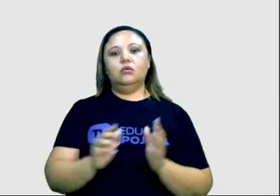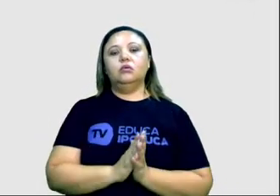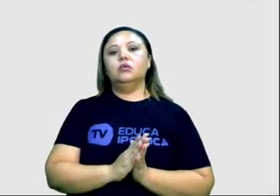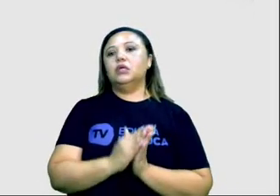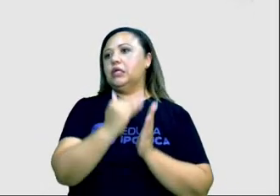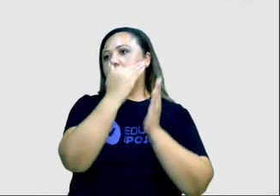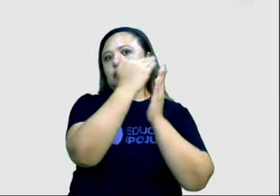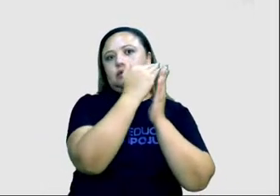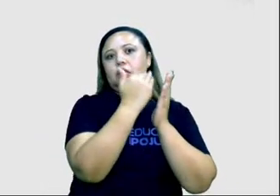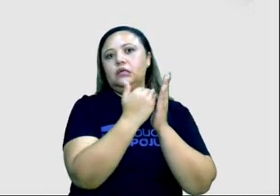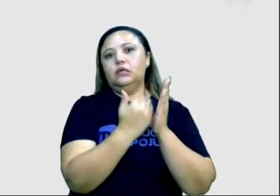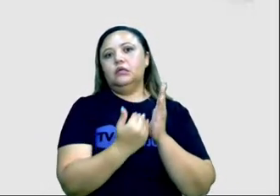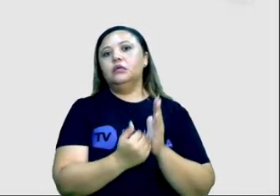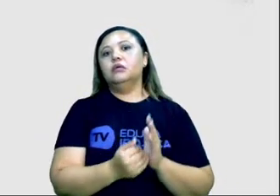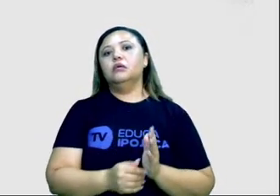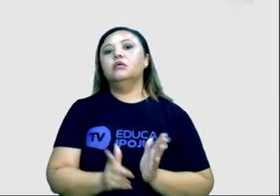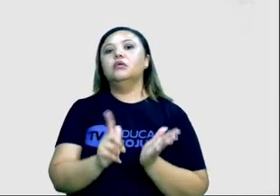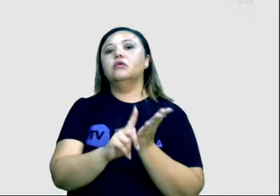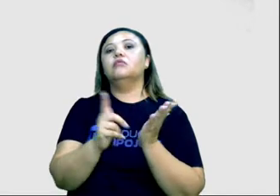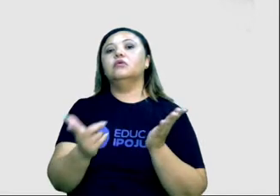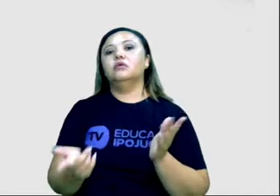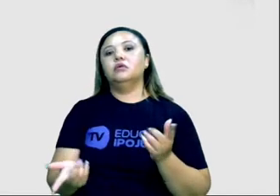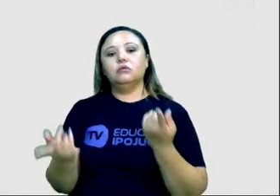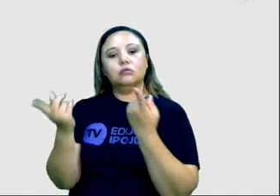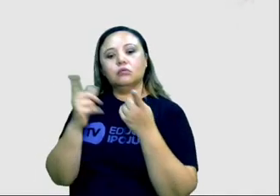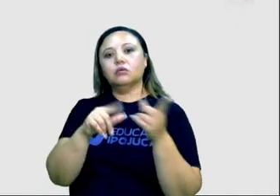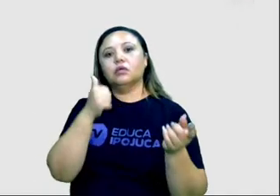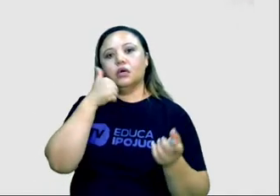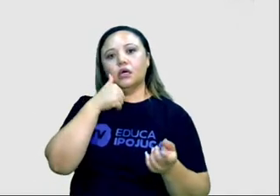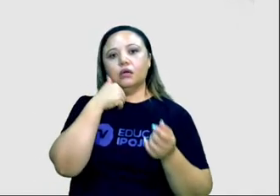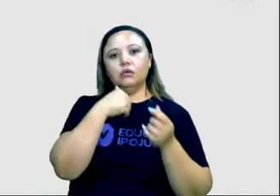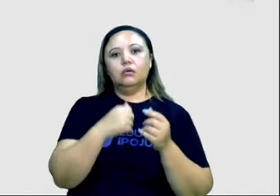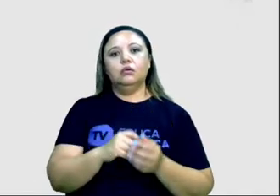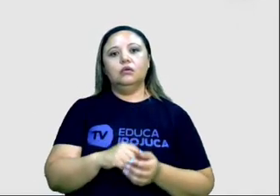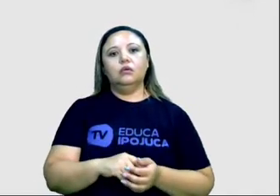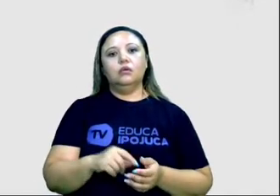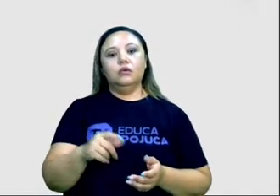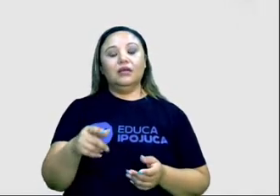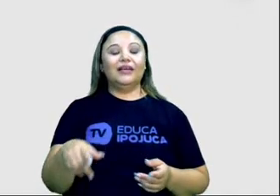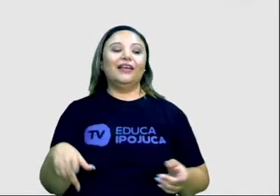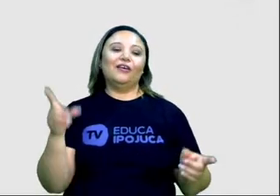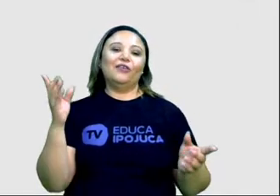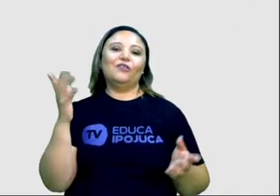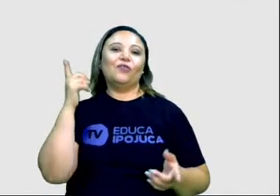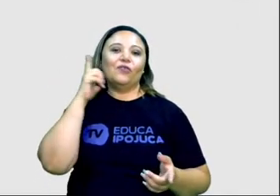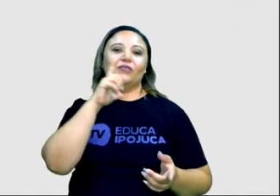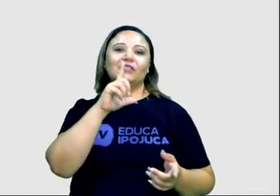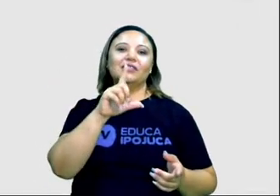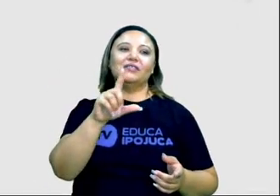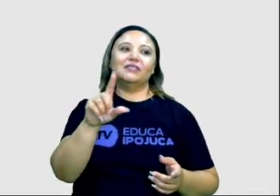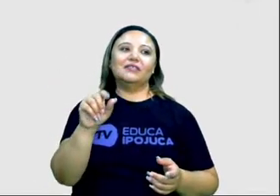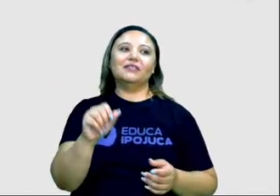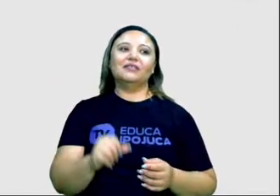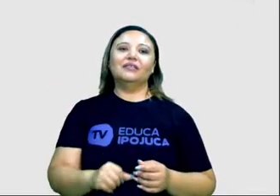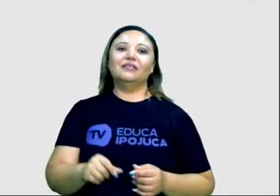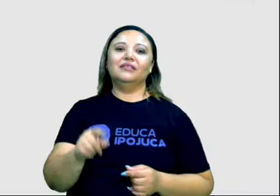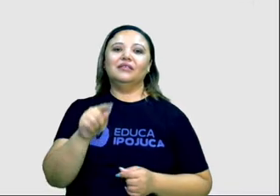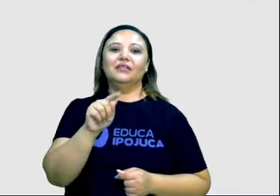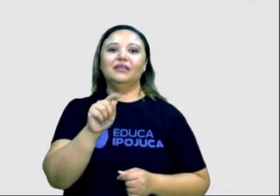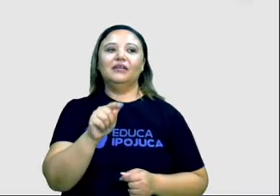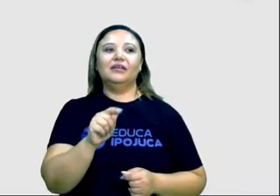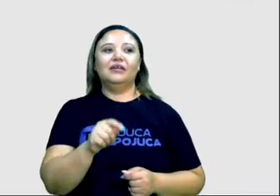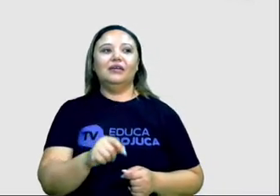no Twitter da Folha de São Paulo. Só conseguiu emprego no Jornal Nacional por causa das cotas